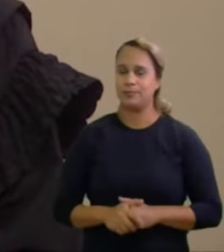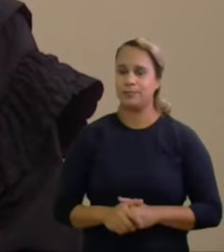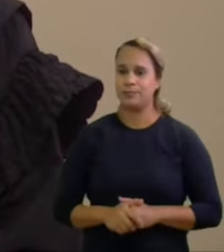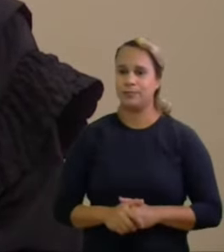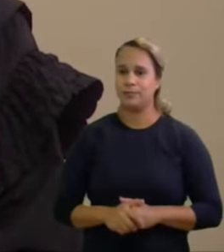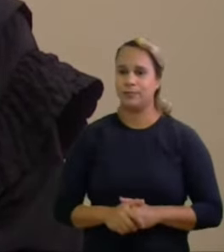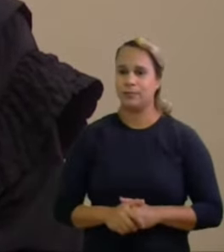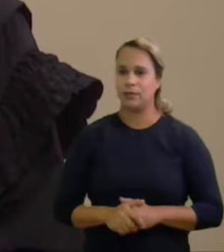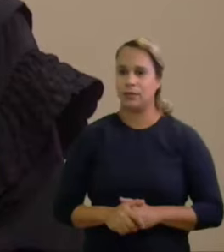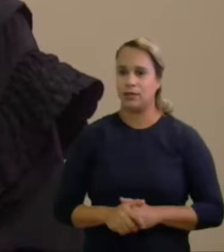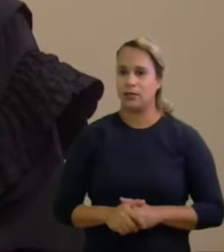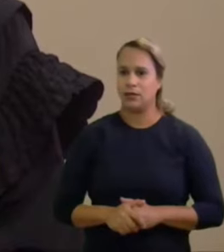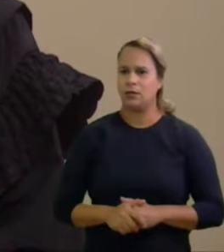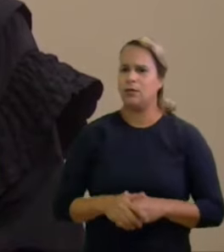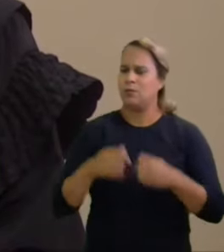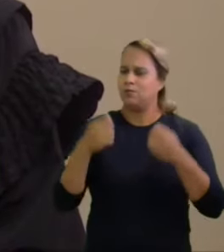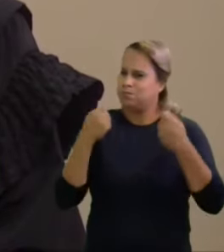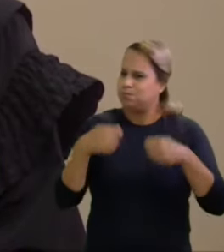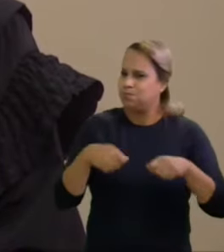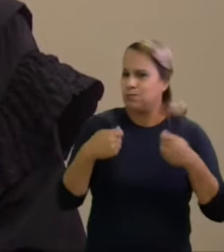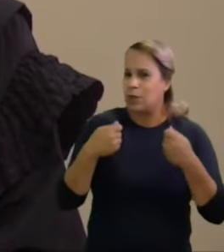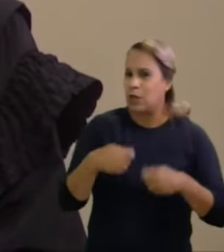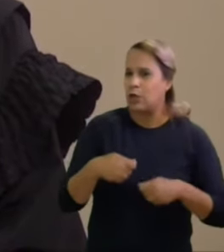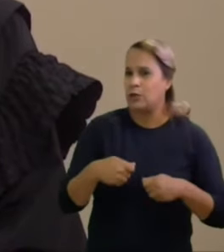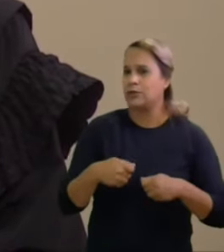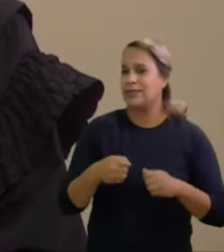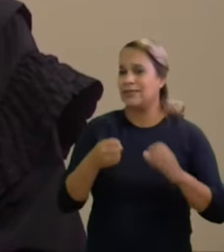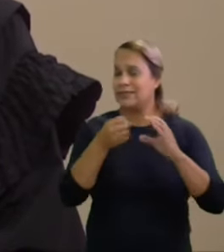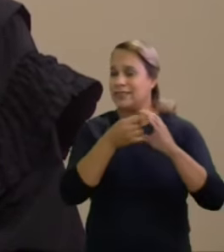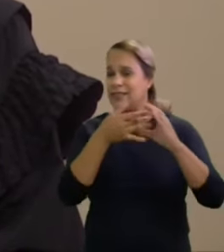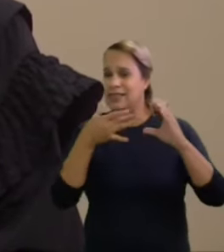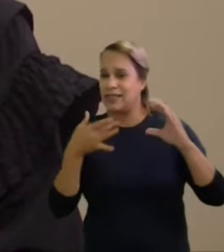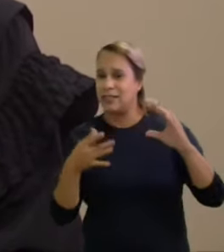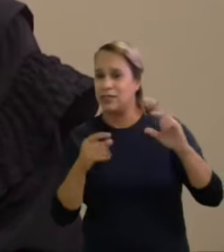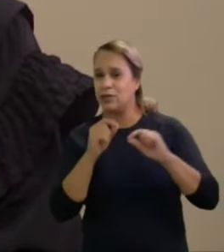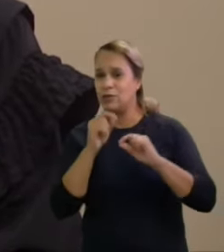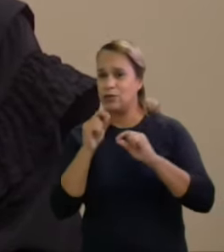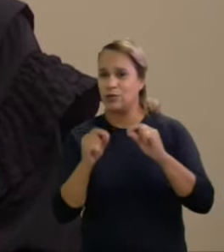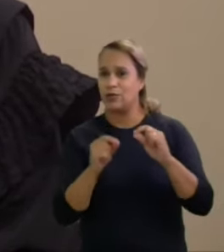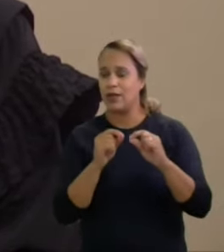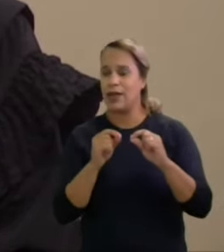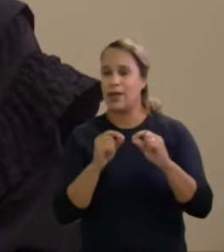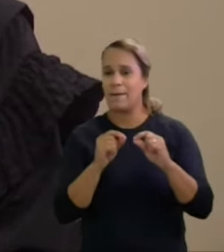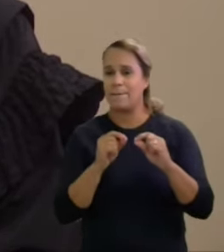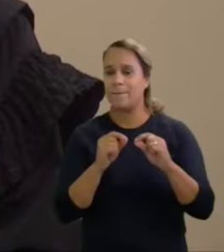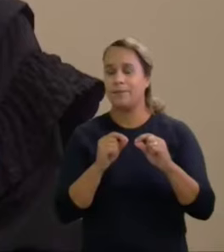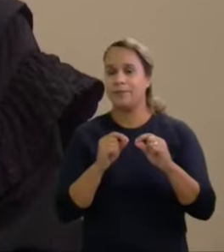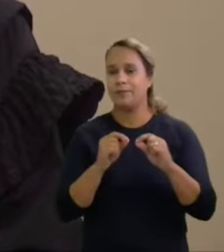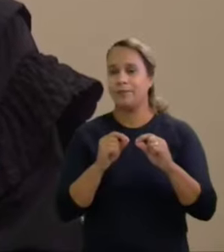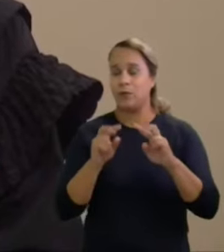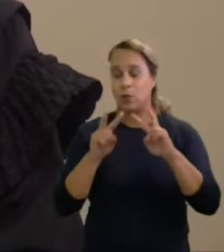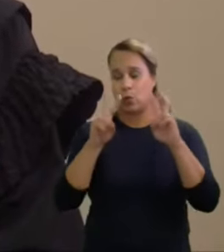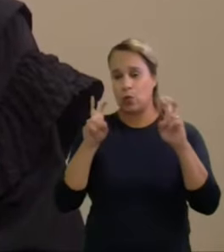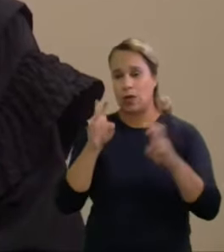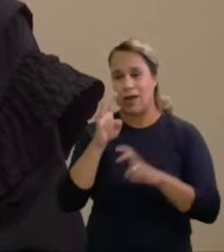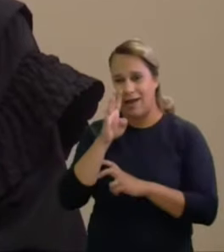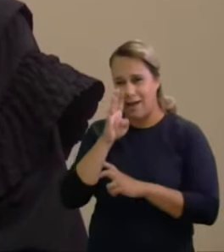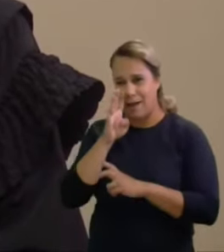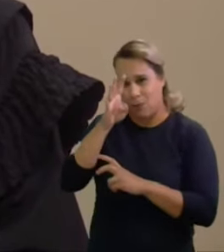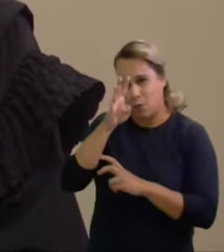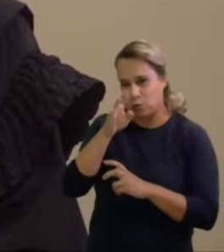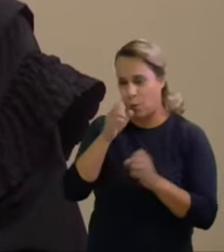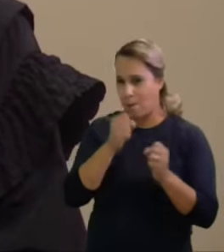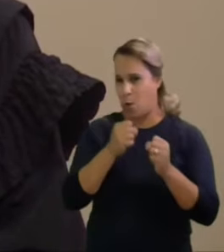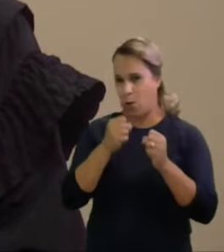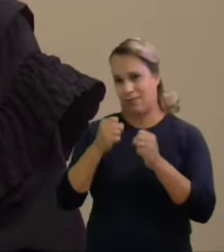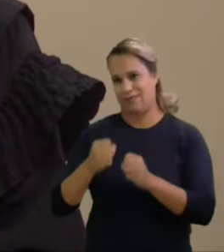imprescindível a caracterização de uma das hipóteses de cabimento no caso a que interessa o abuso de poder econômico além da demonstração de que